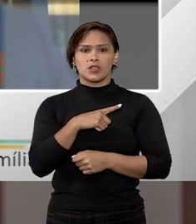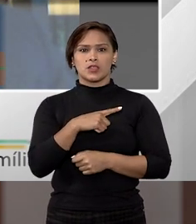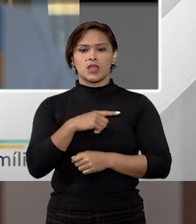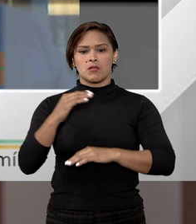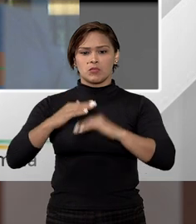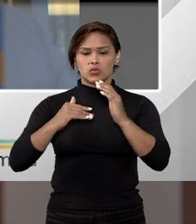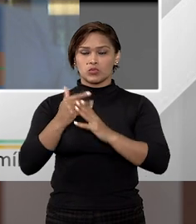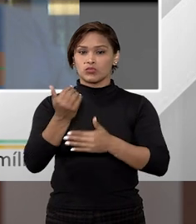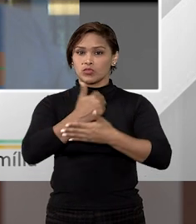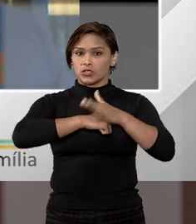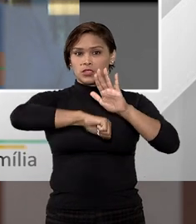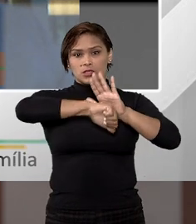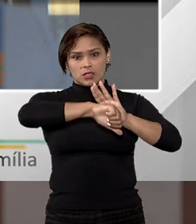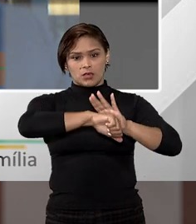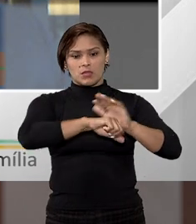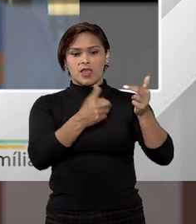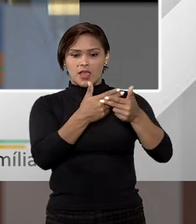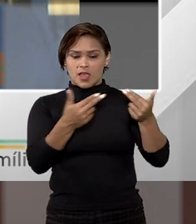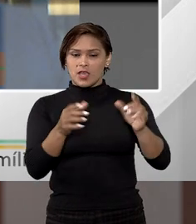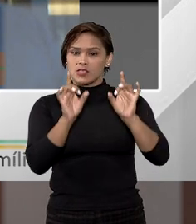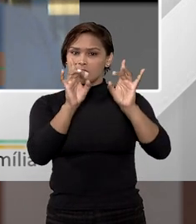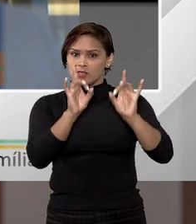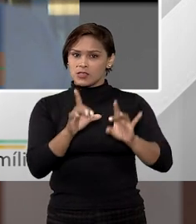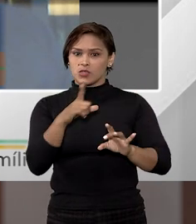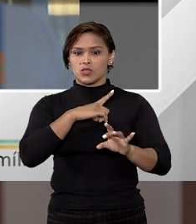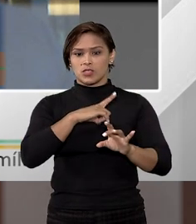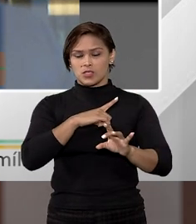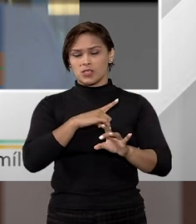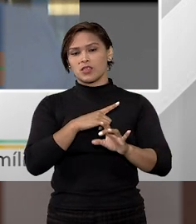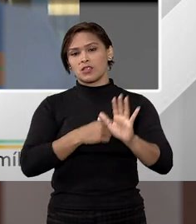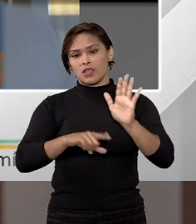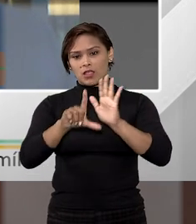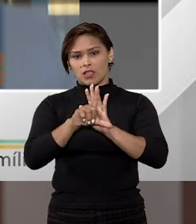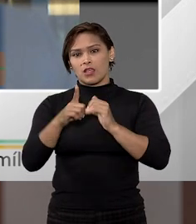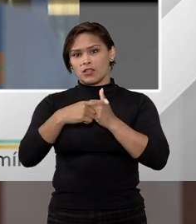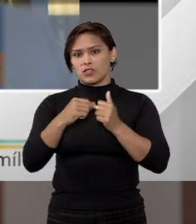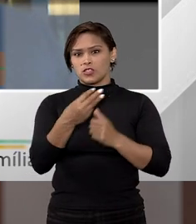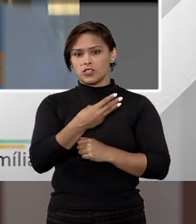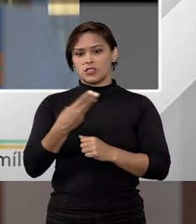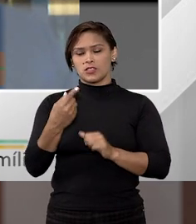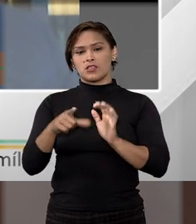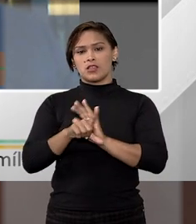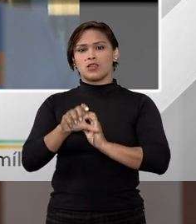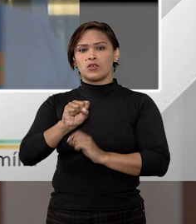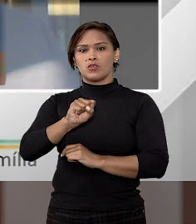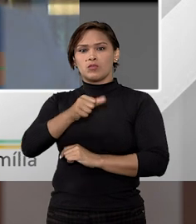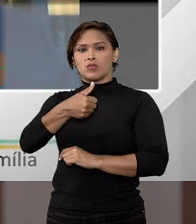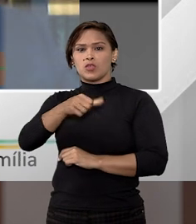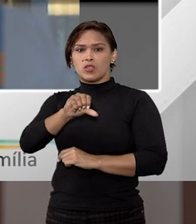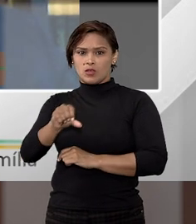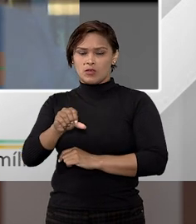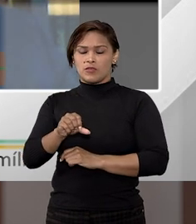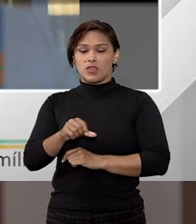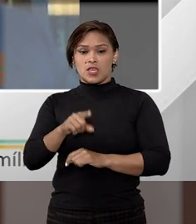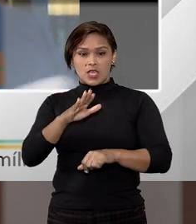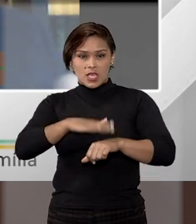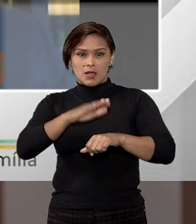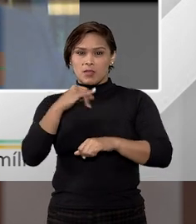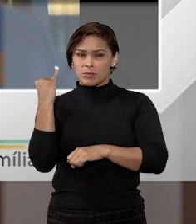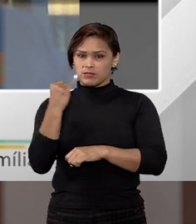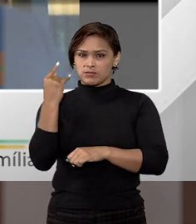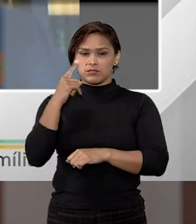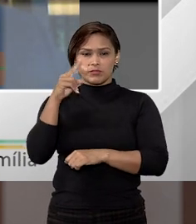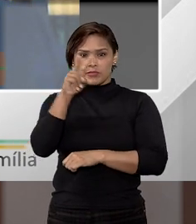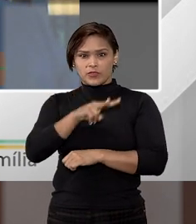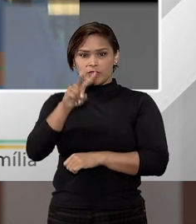como um de crime, enfim, essas são as exceções previstas no artigo 3º da Lei nº 8.009, e a mais polêmica delas é que a